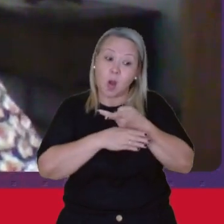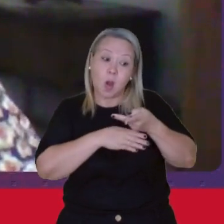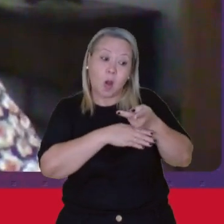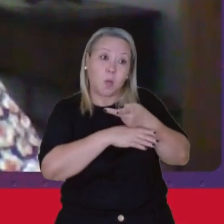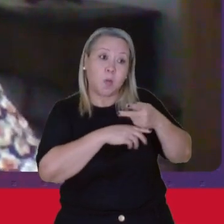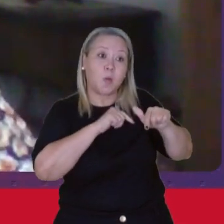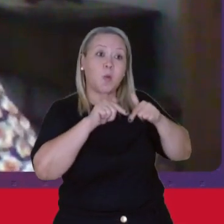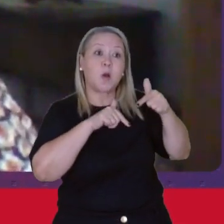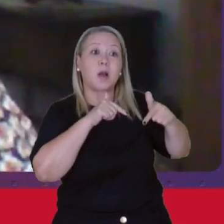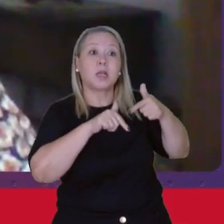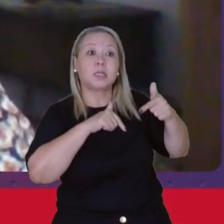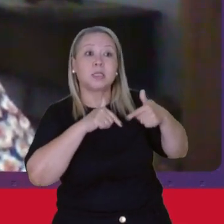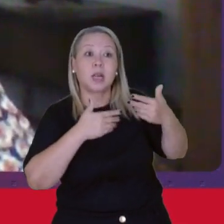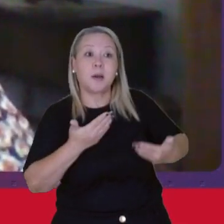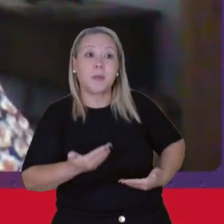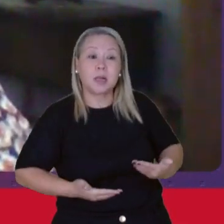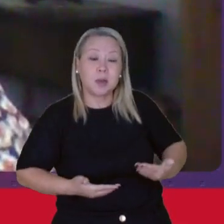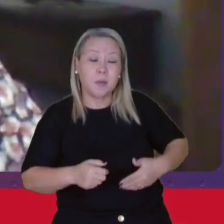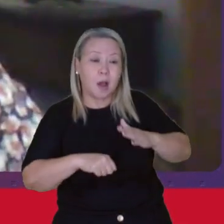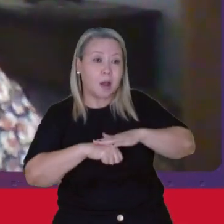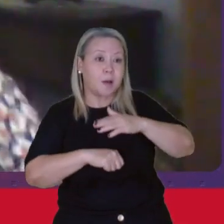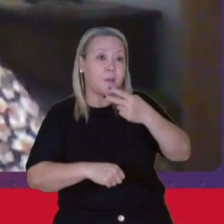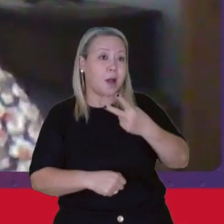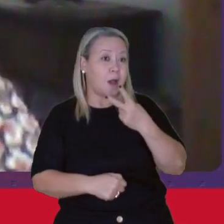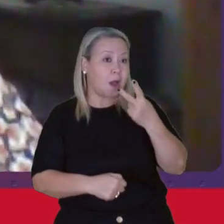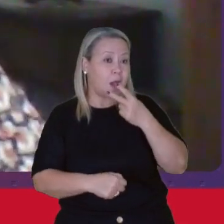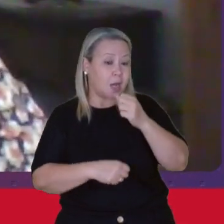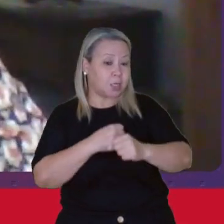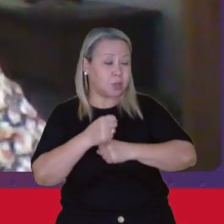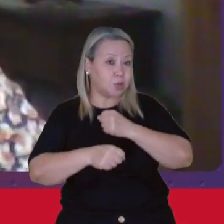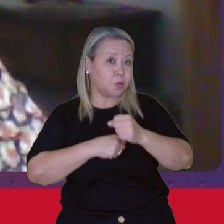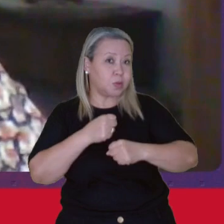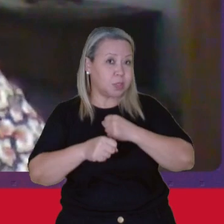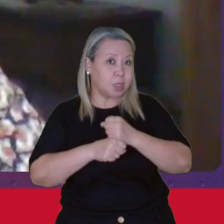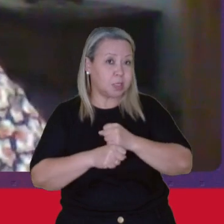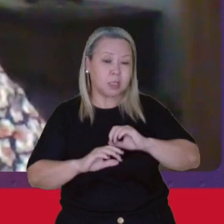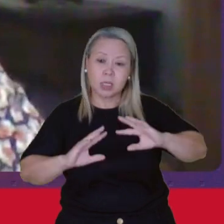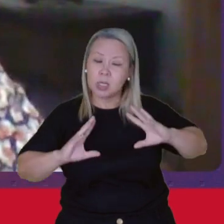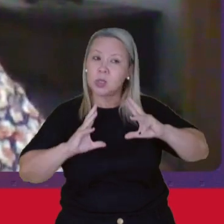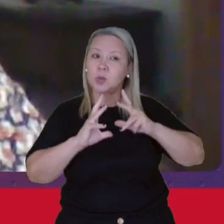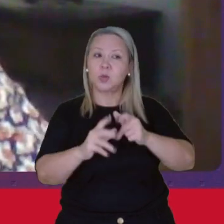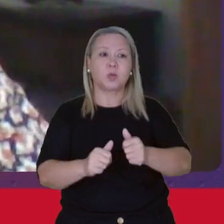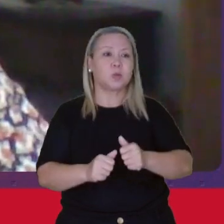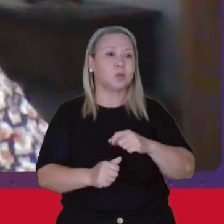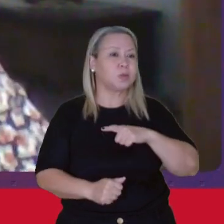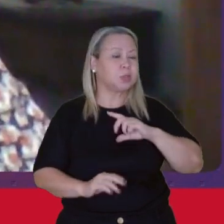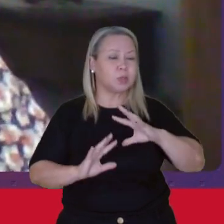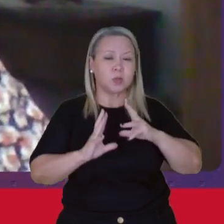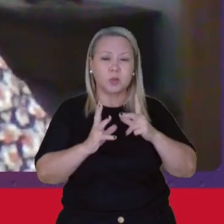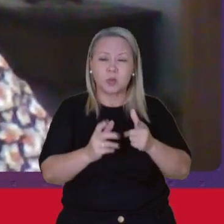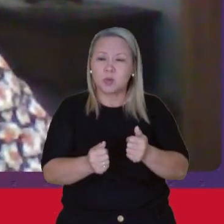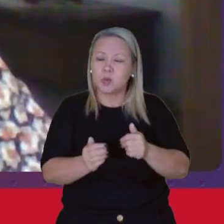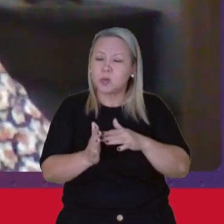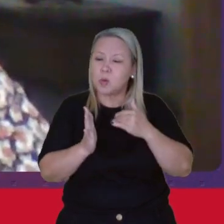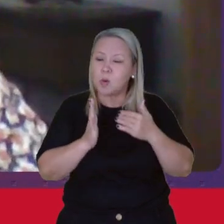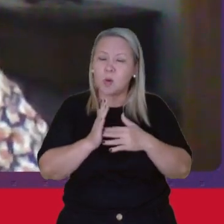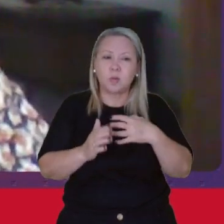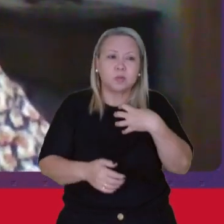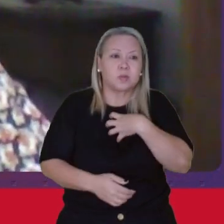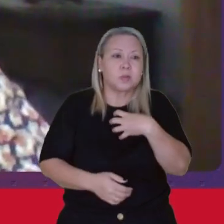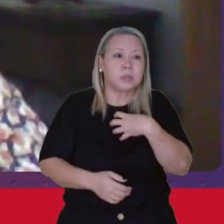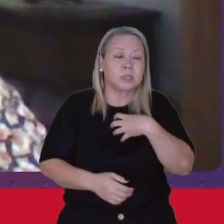emprego Há mais de dois anos Então Há toda Uma Condição